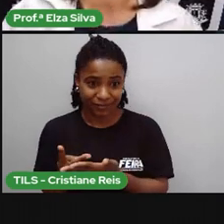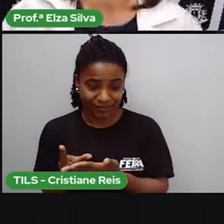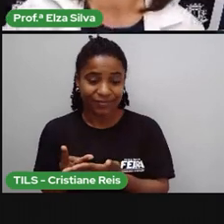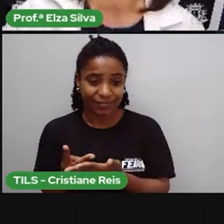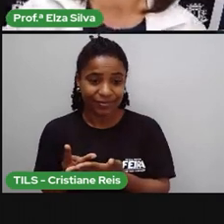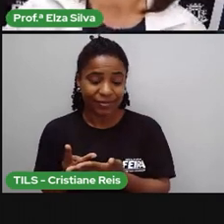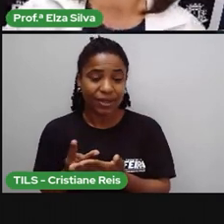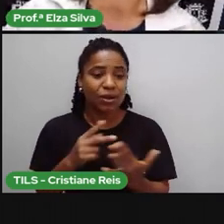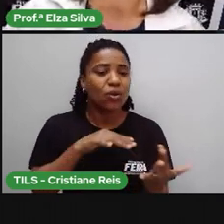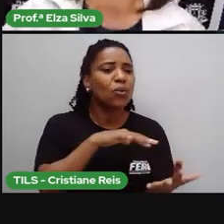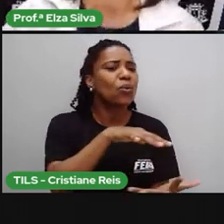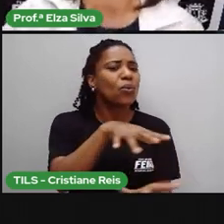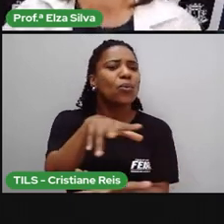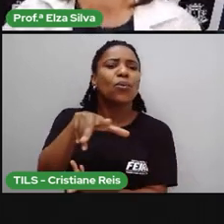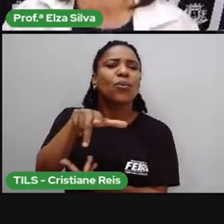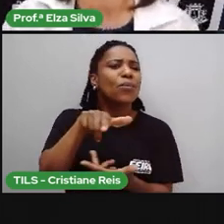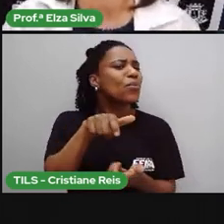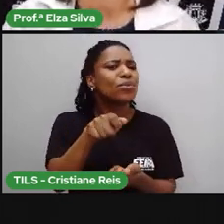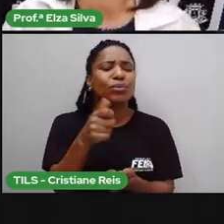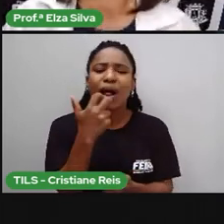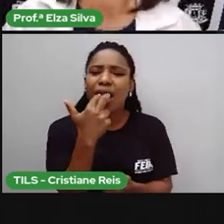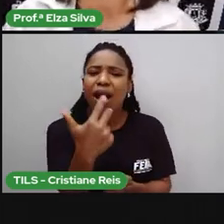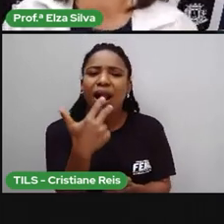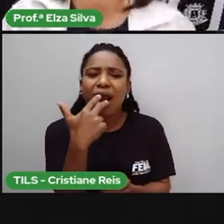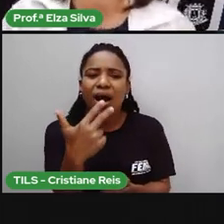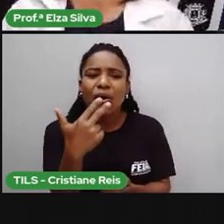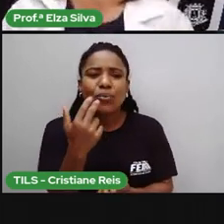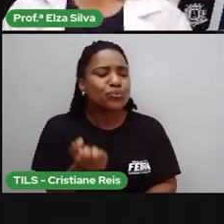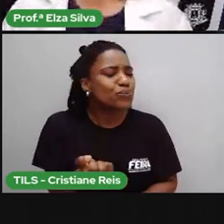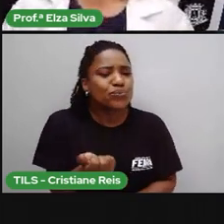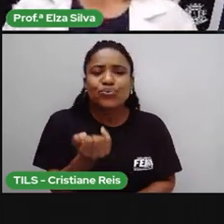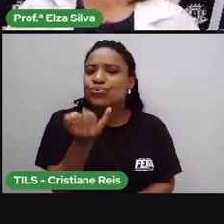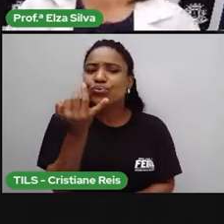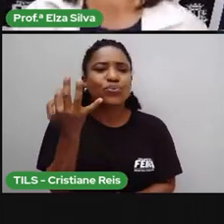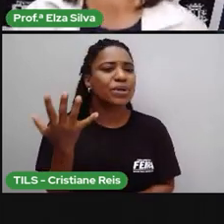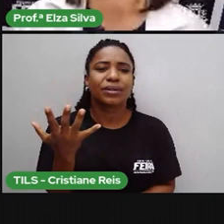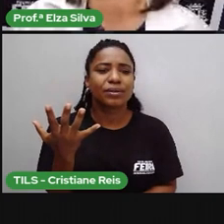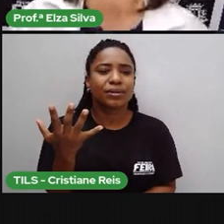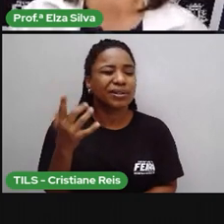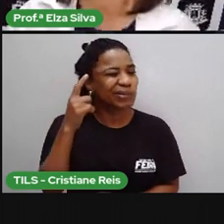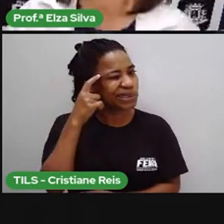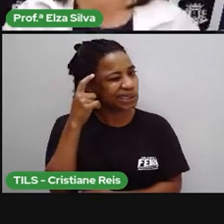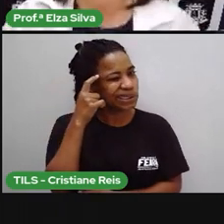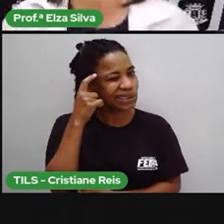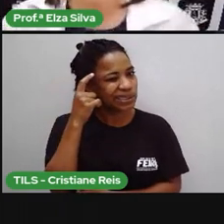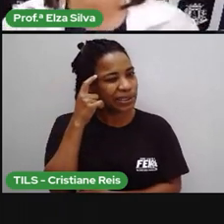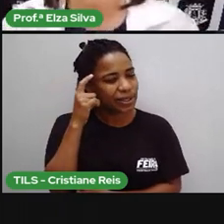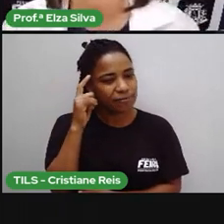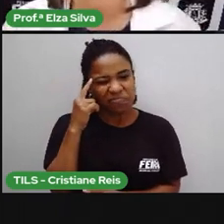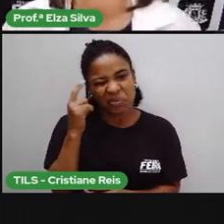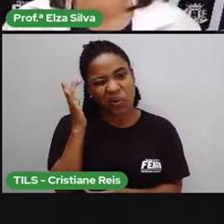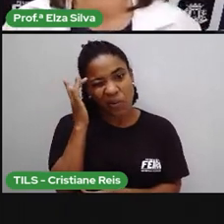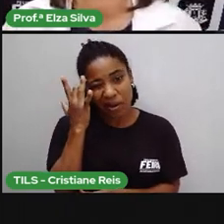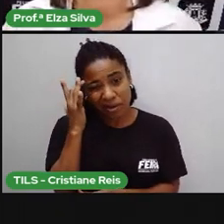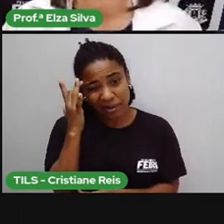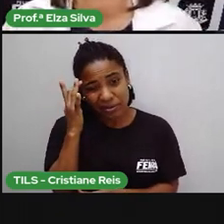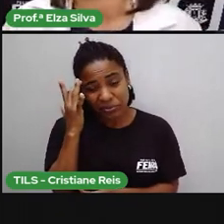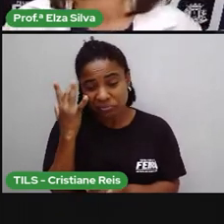Quantas línguas existem no mundo? Pense um pouquinho. Chuta um número, coloca aí no seu caderno.